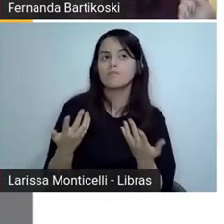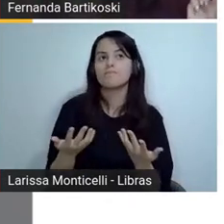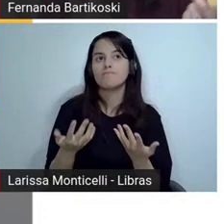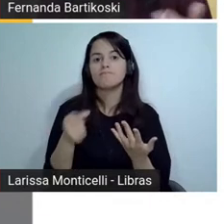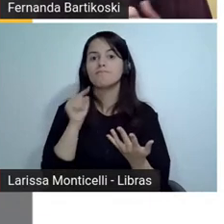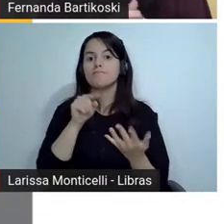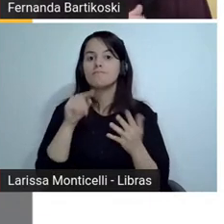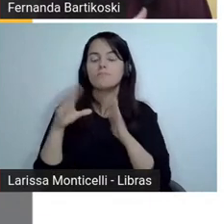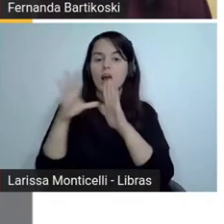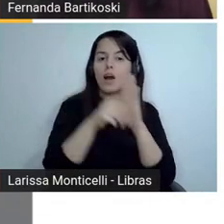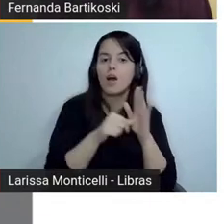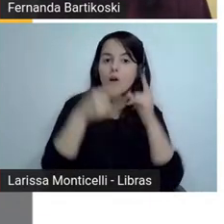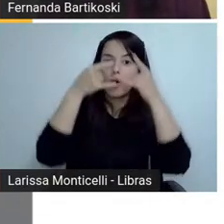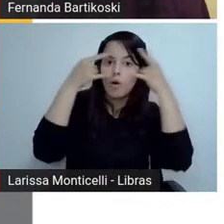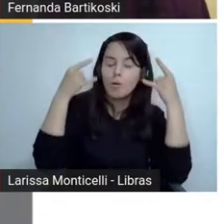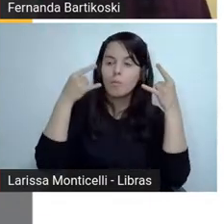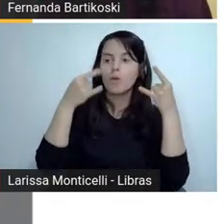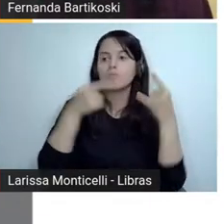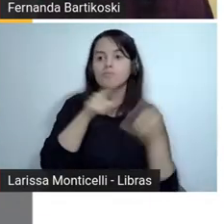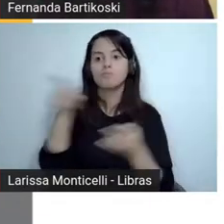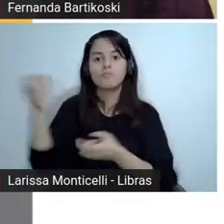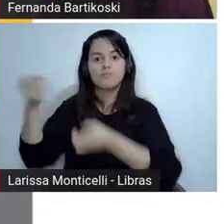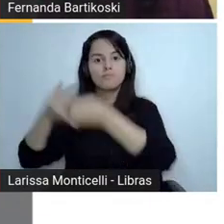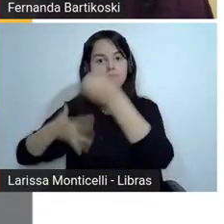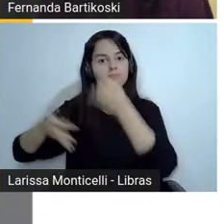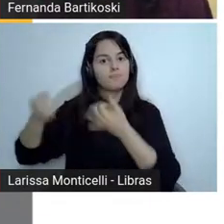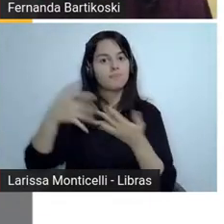instigar essa criatividade dos alunos